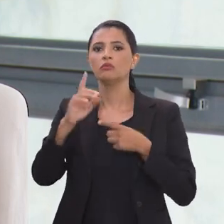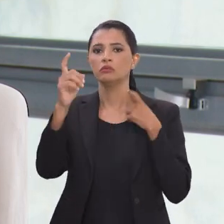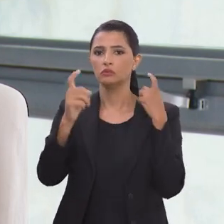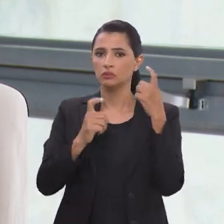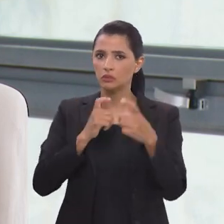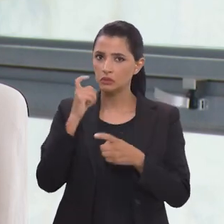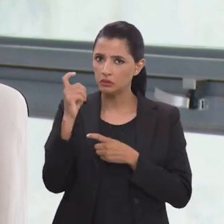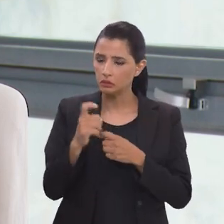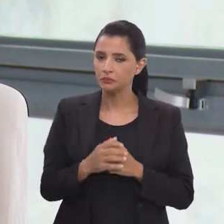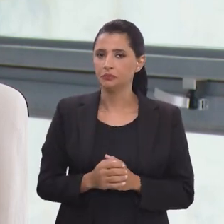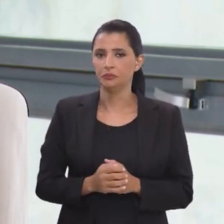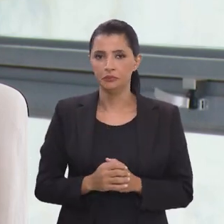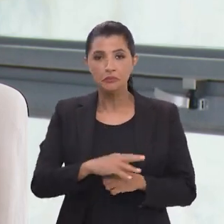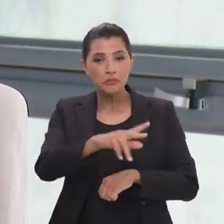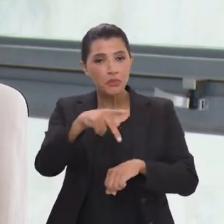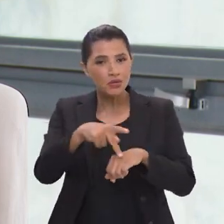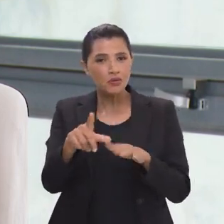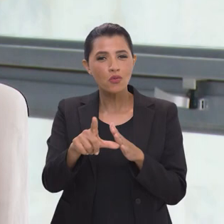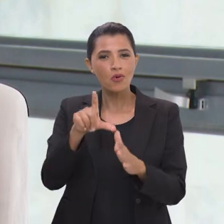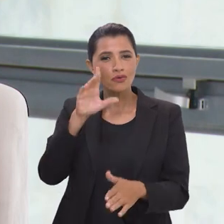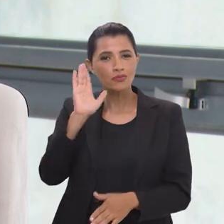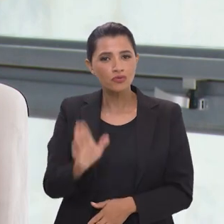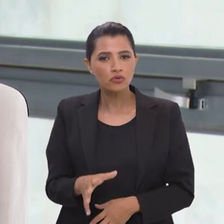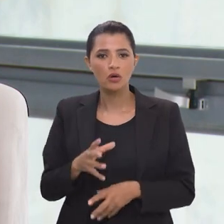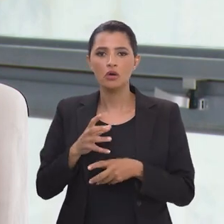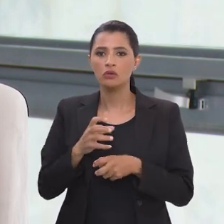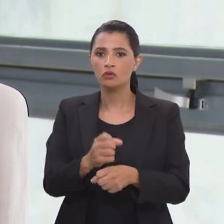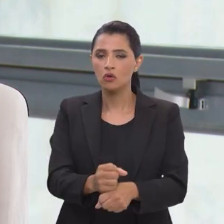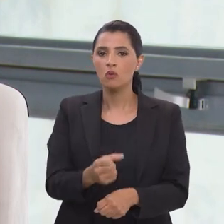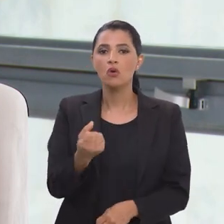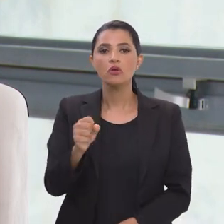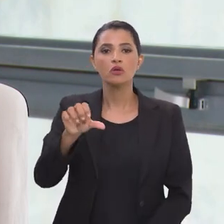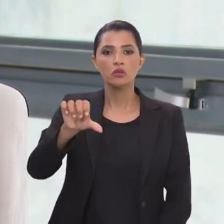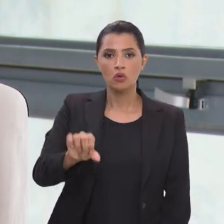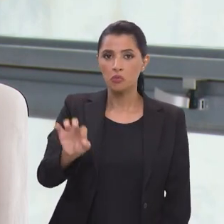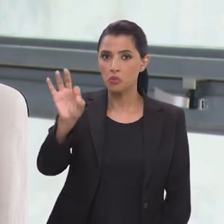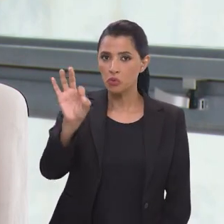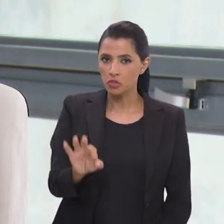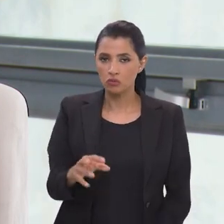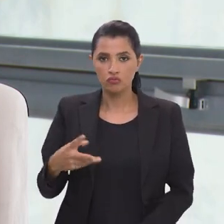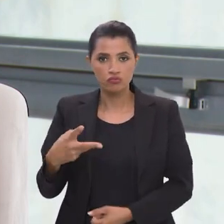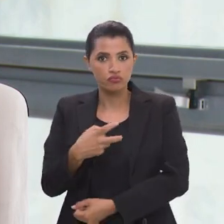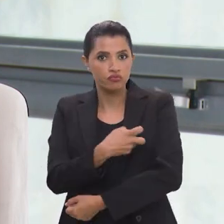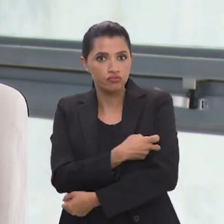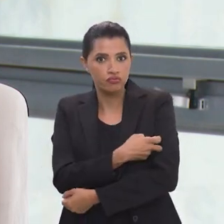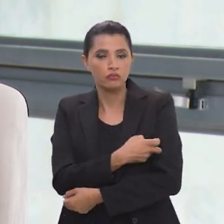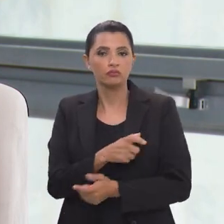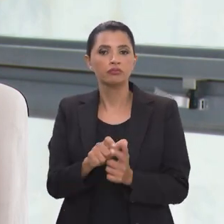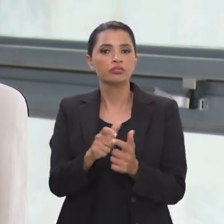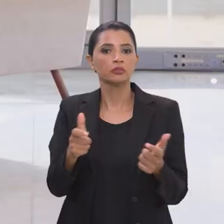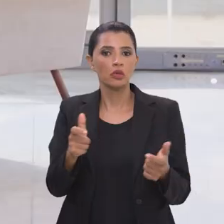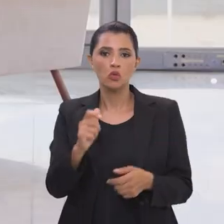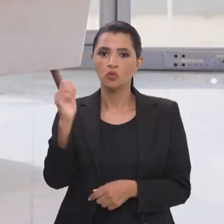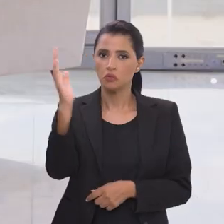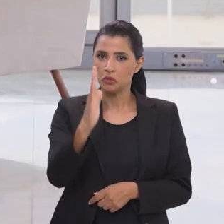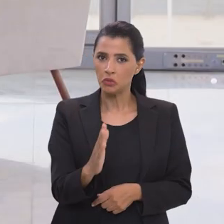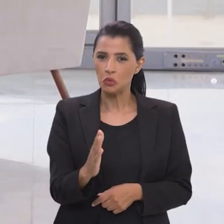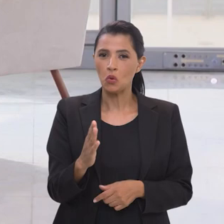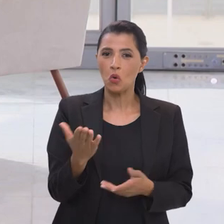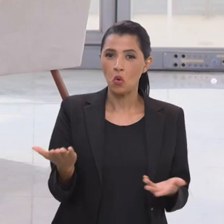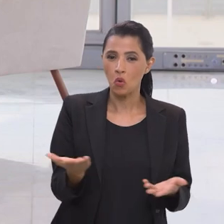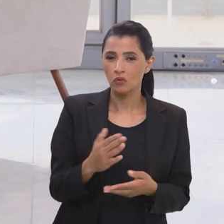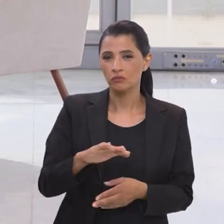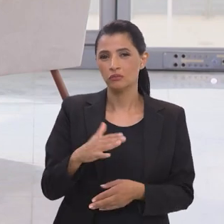preocupação. O Brasil é país que já teve 89% de cobertura vacinal. Hoje nós estamos